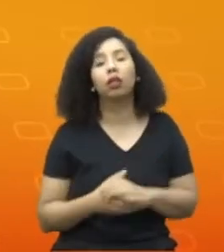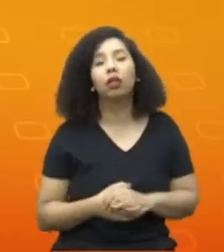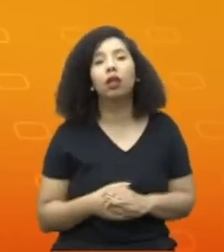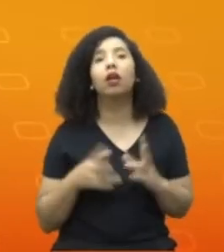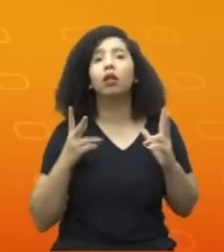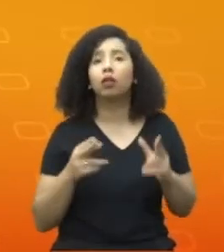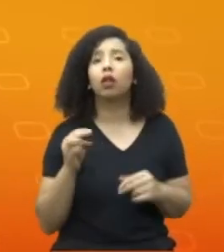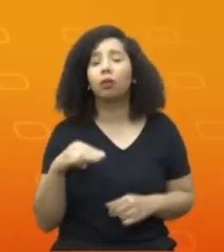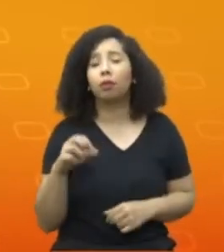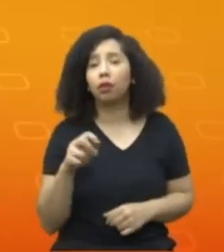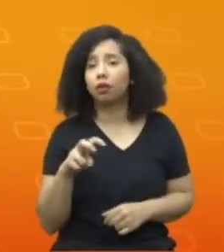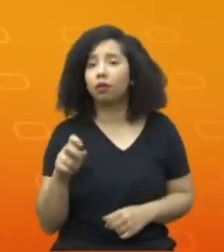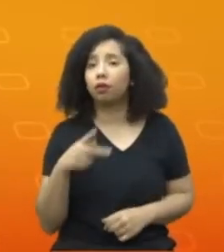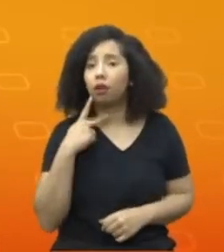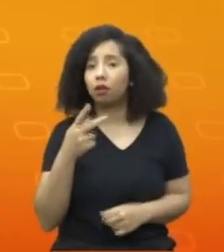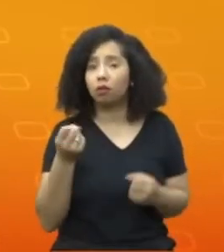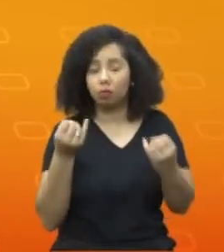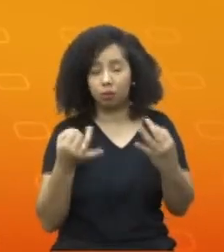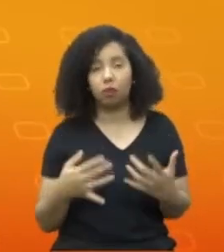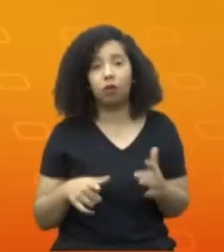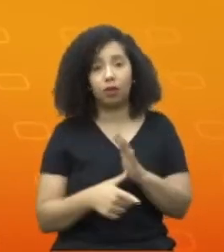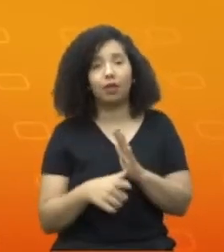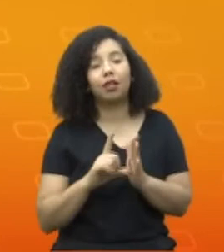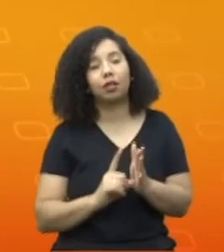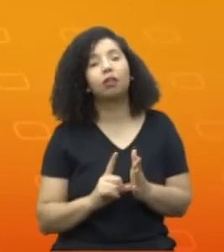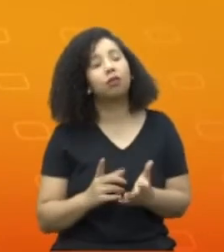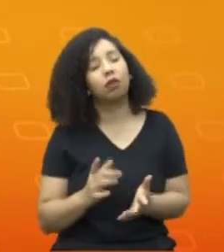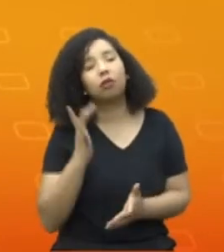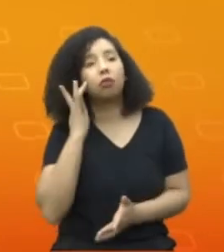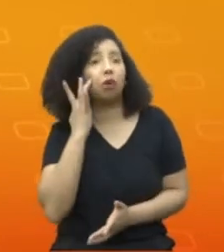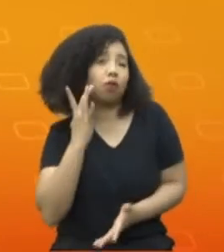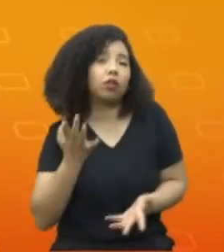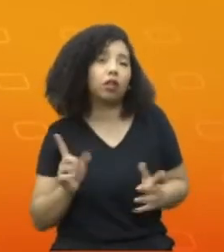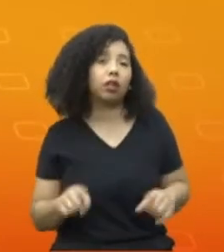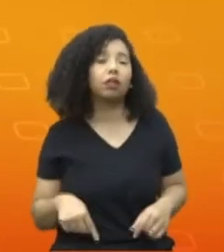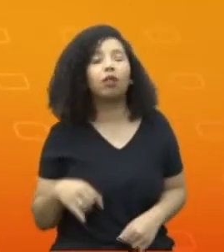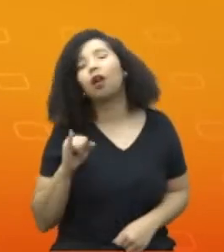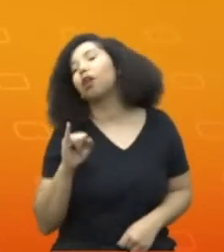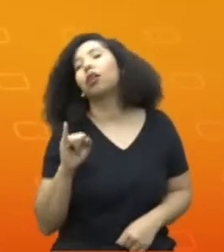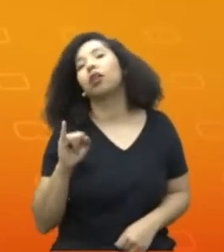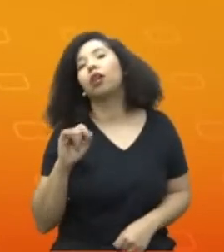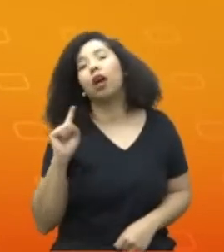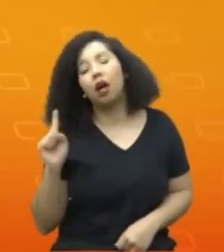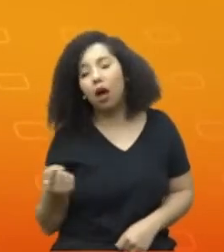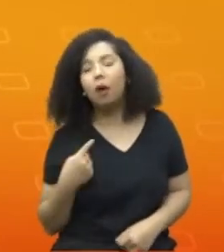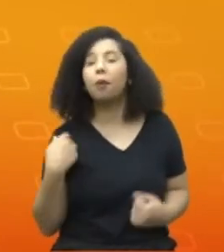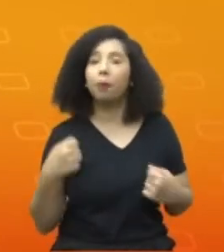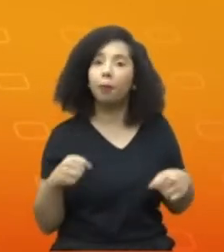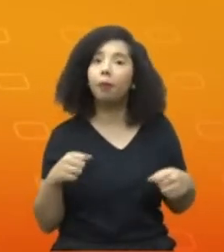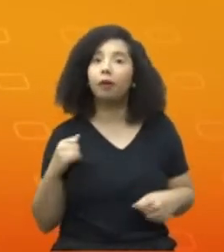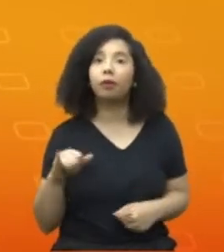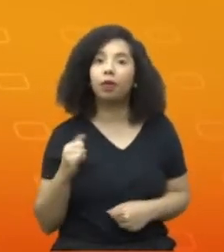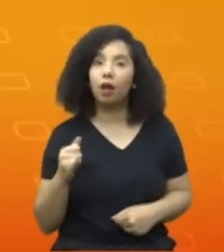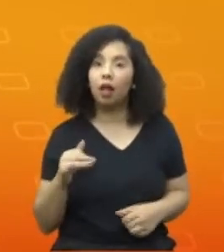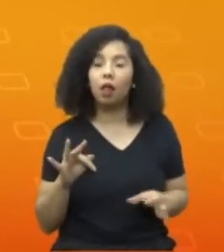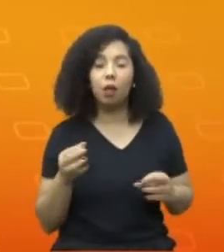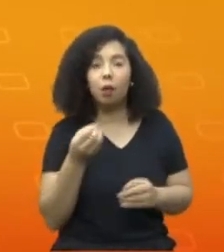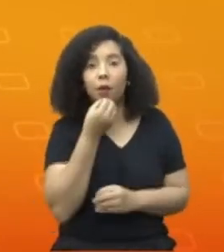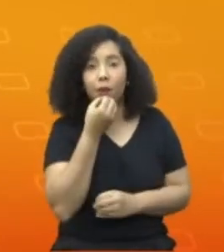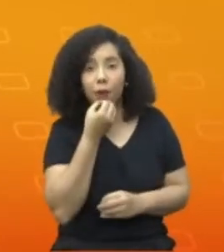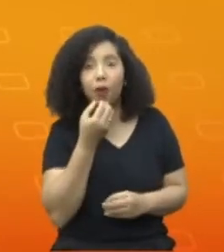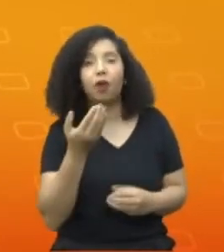falou antes. Então, eu acho que é isso, a gente tem que aproveitar todas essas oportunidades, discutir mais, conversar mais,